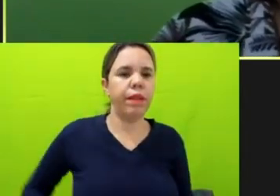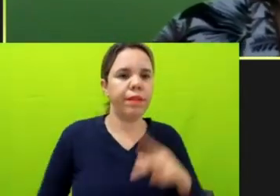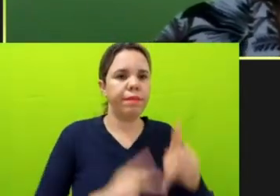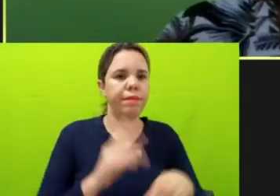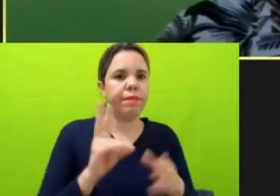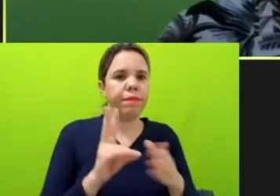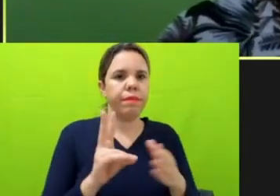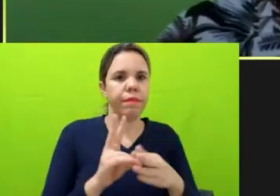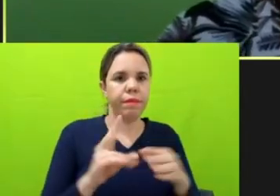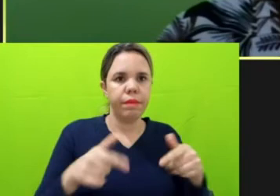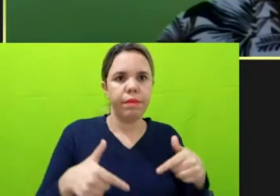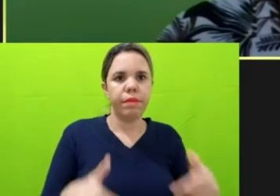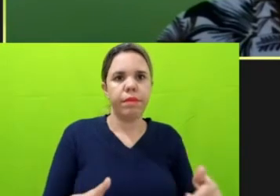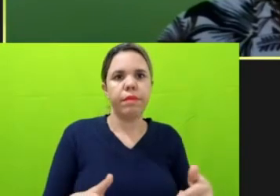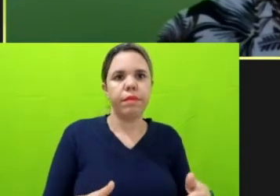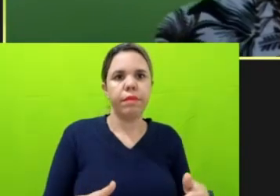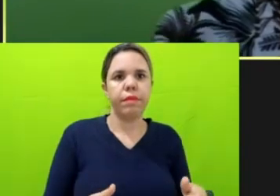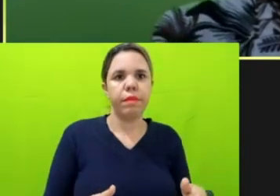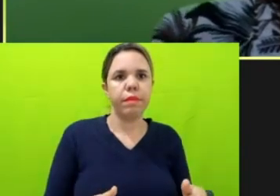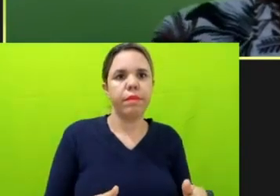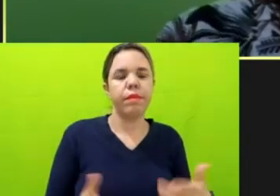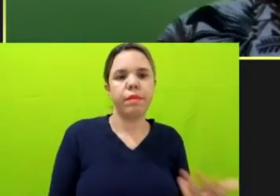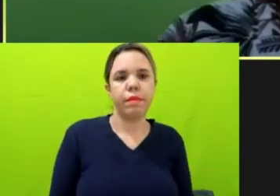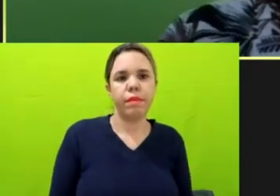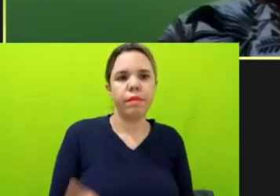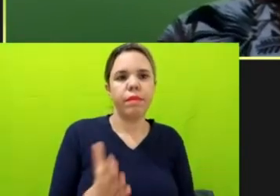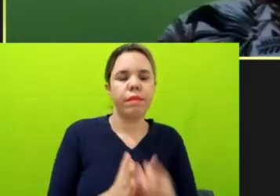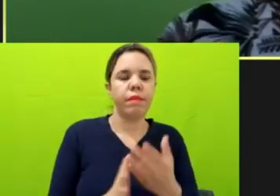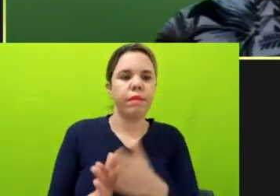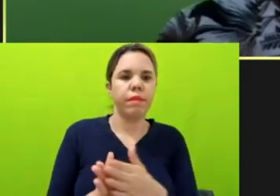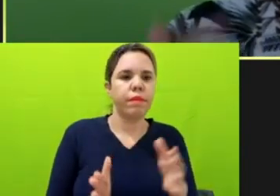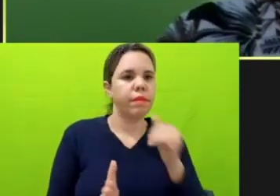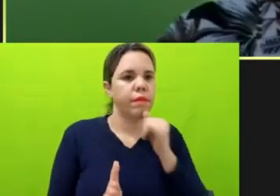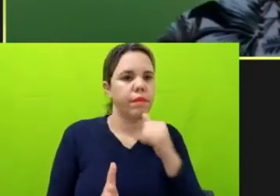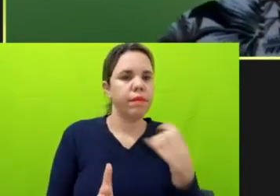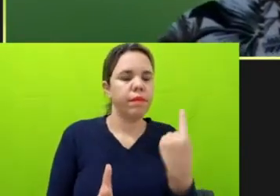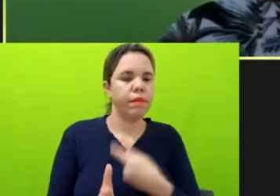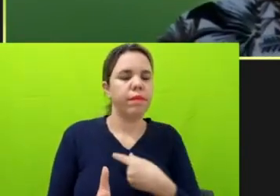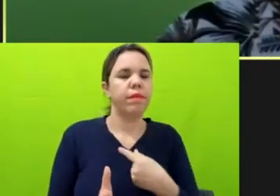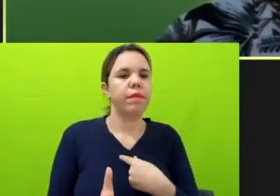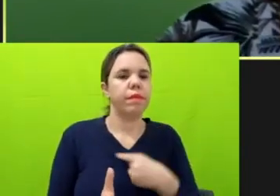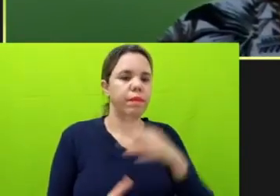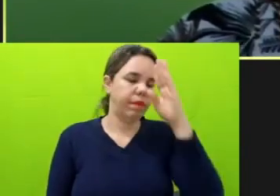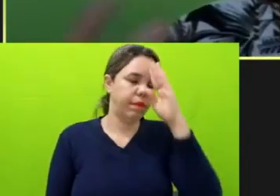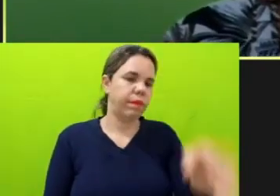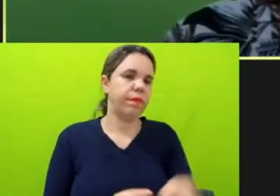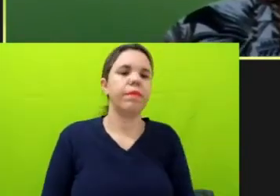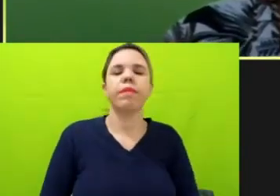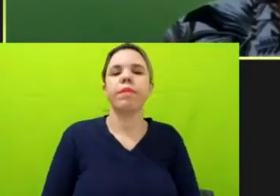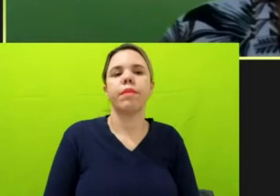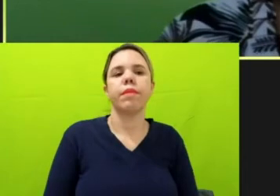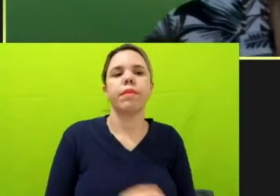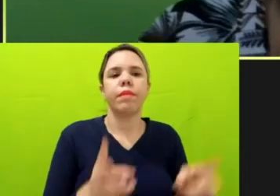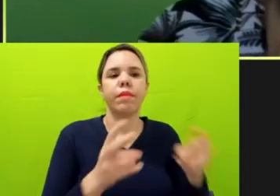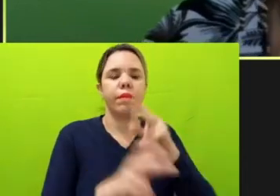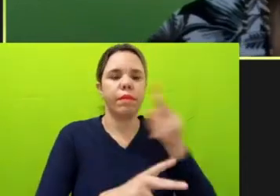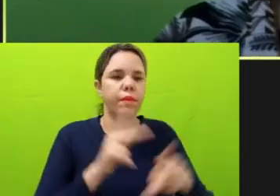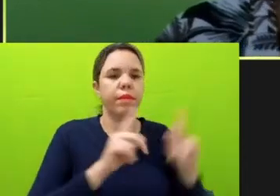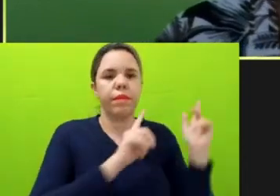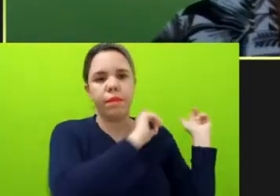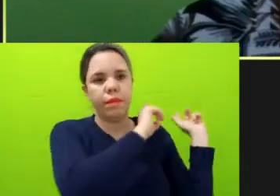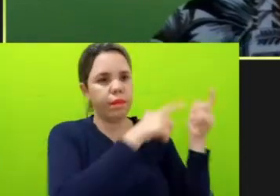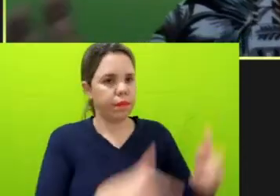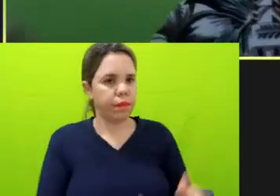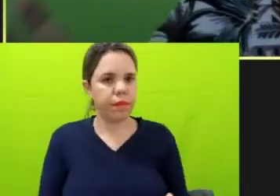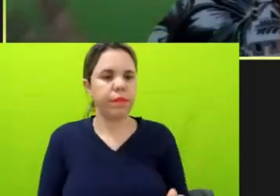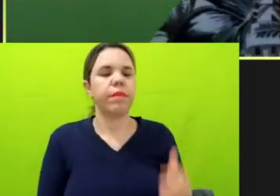Amazônia Real, gente tem como prioridade ouvir as populações tradicionais, colocar as narrativas delas em primeiro lugar.